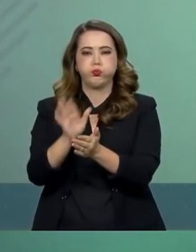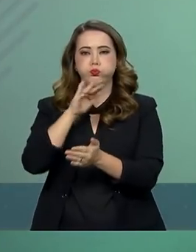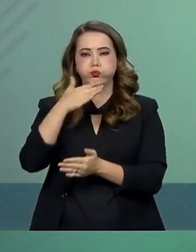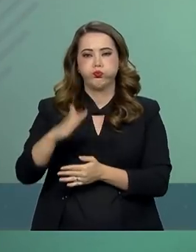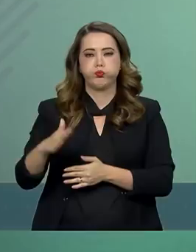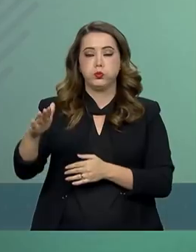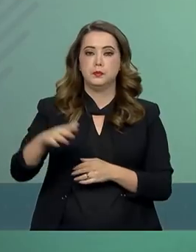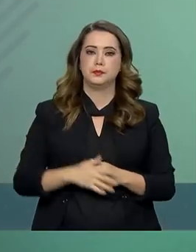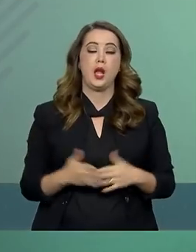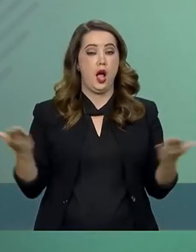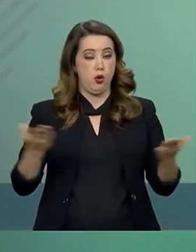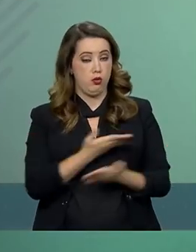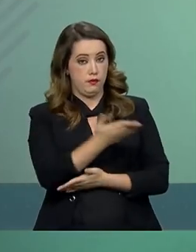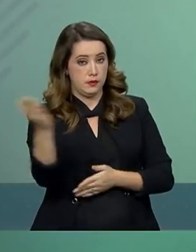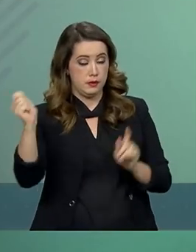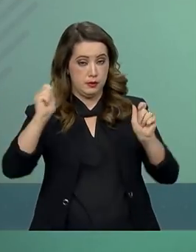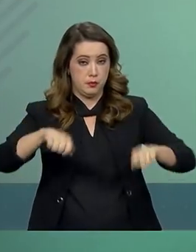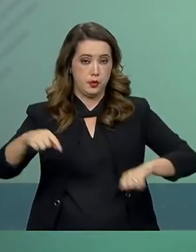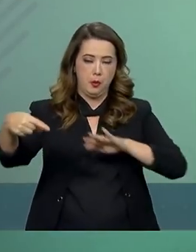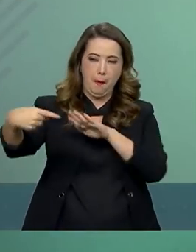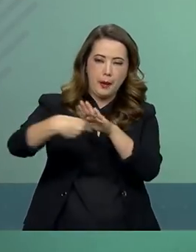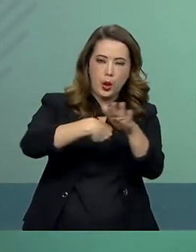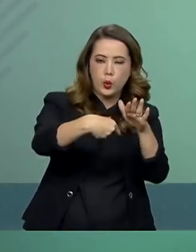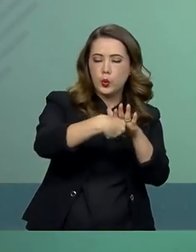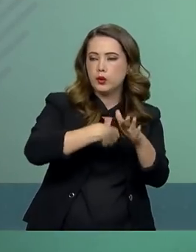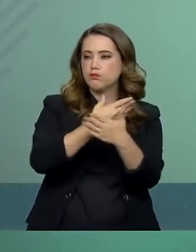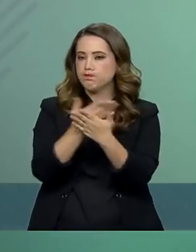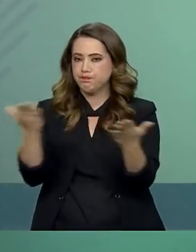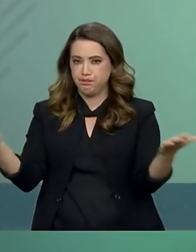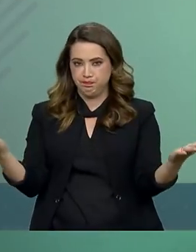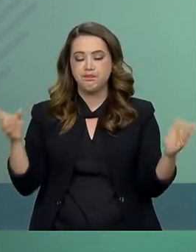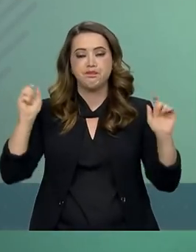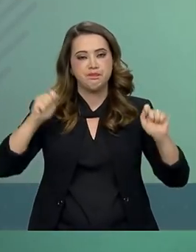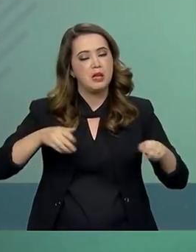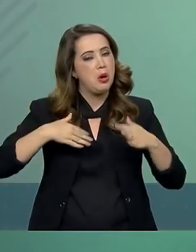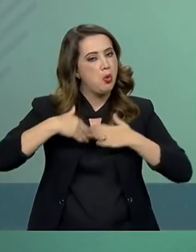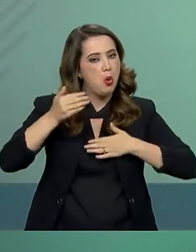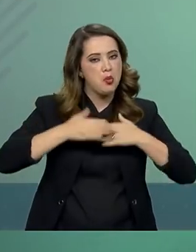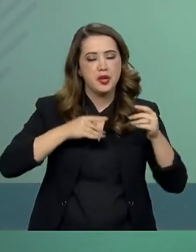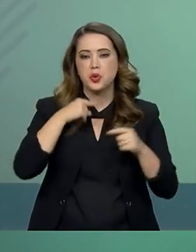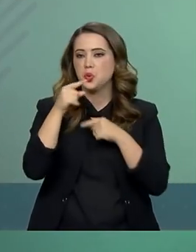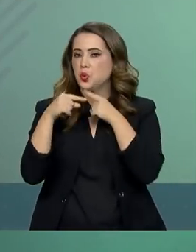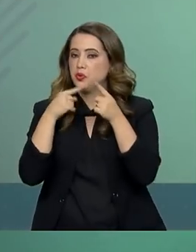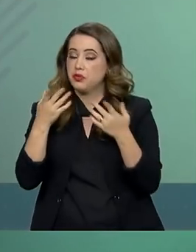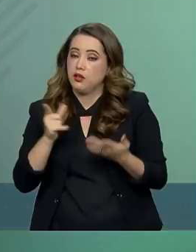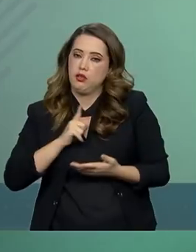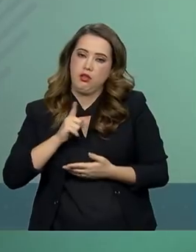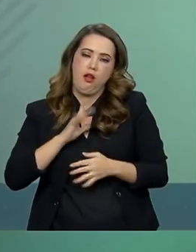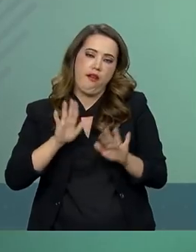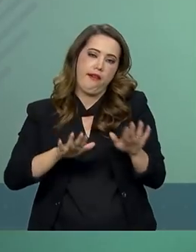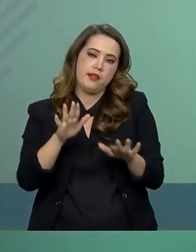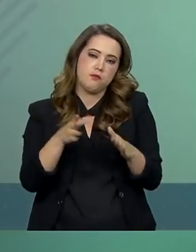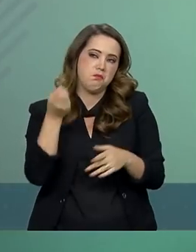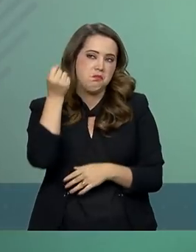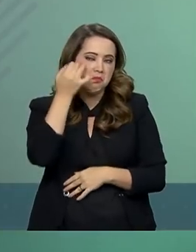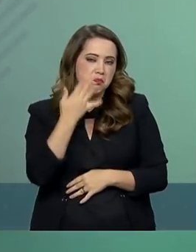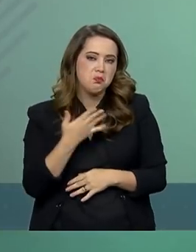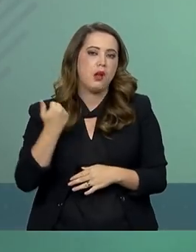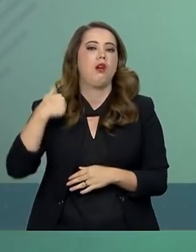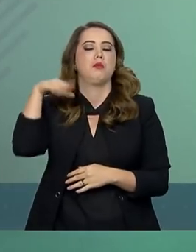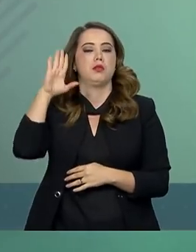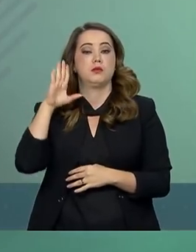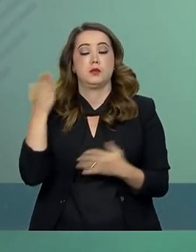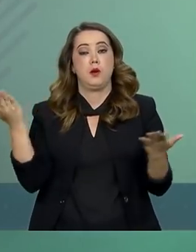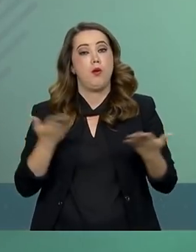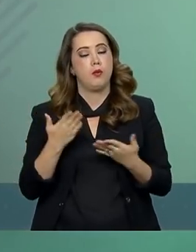eu agora me coloco à disposição de todos vocês para eventuais perguntas que não tenham sido aclaradas ao longo